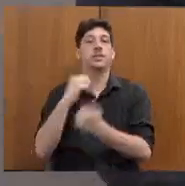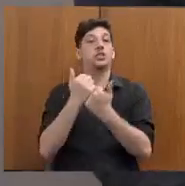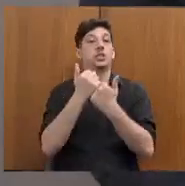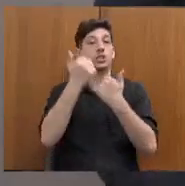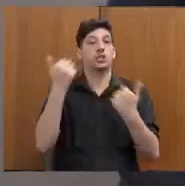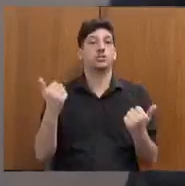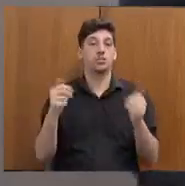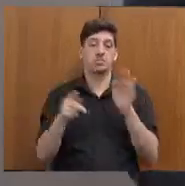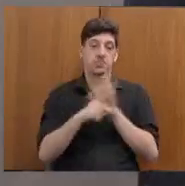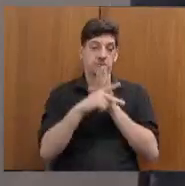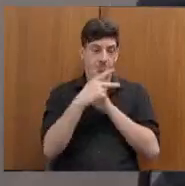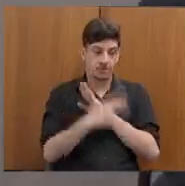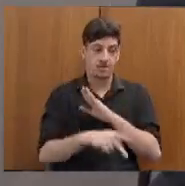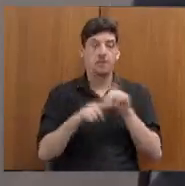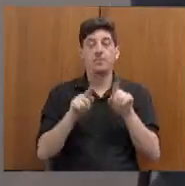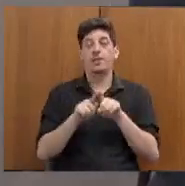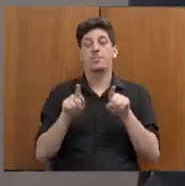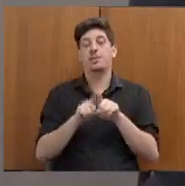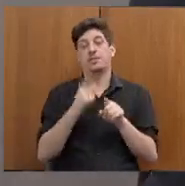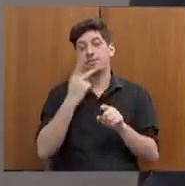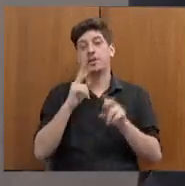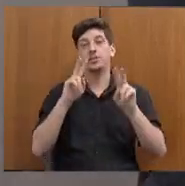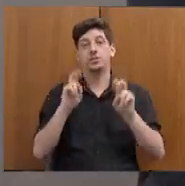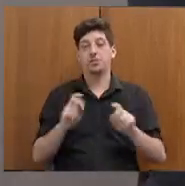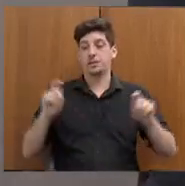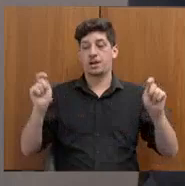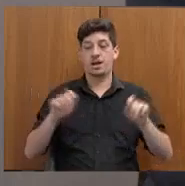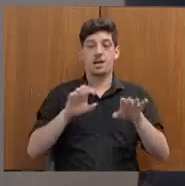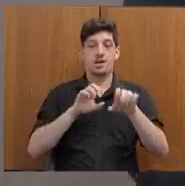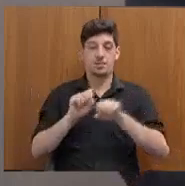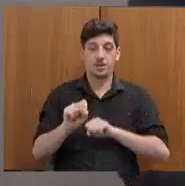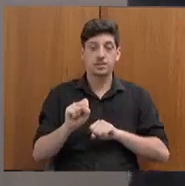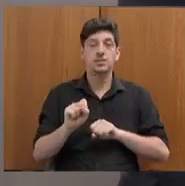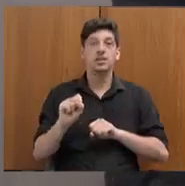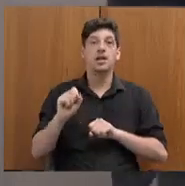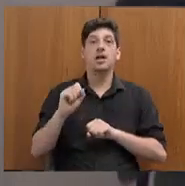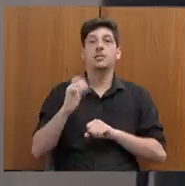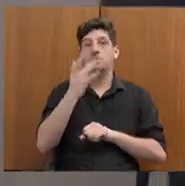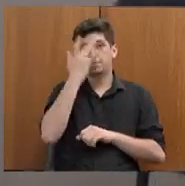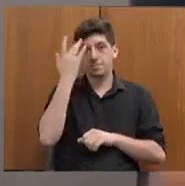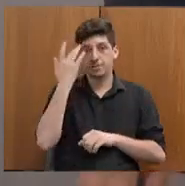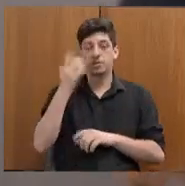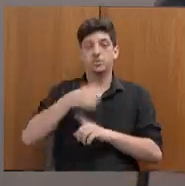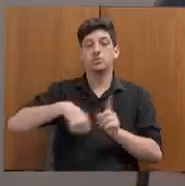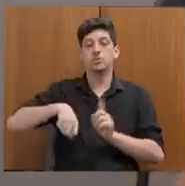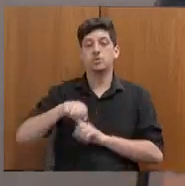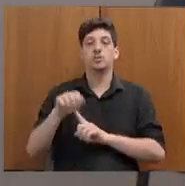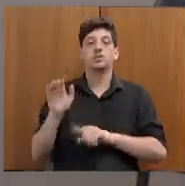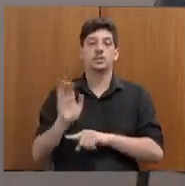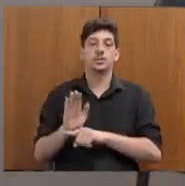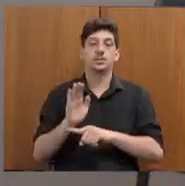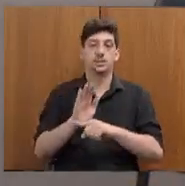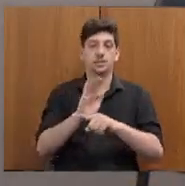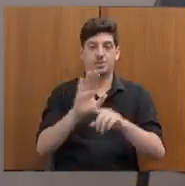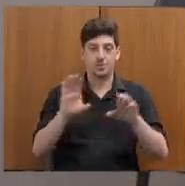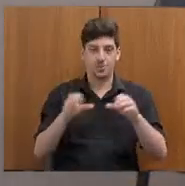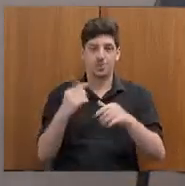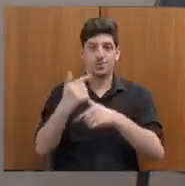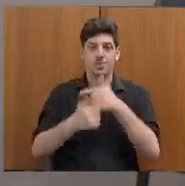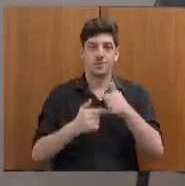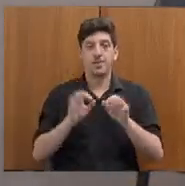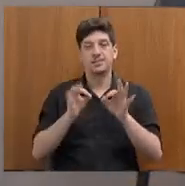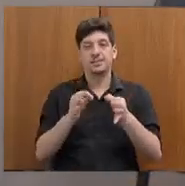Quando eu falo também, quando eu tenho essa capacitação da rede sócio-assistencial, é exatamente quem vai